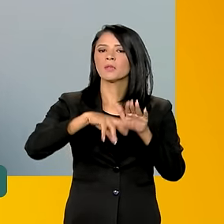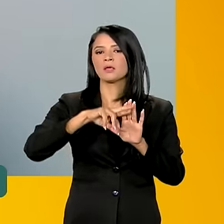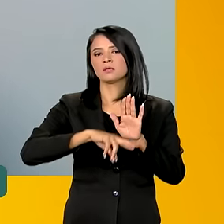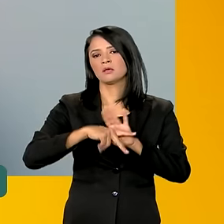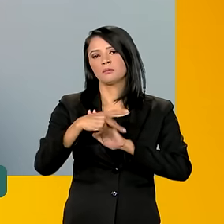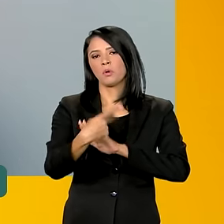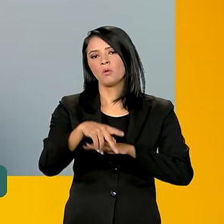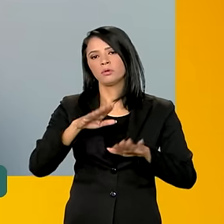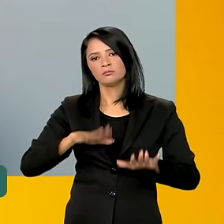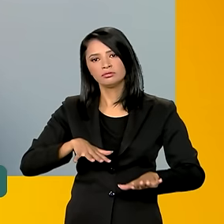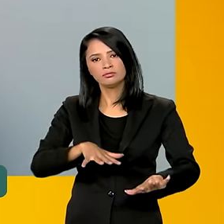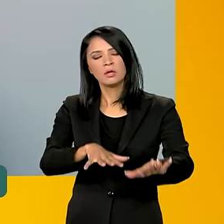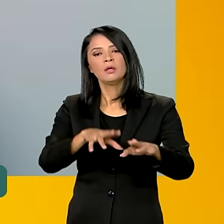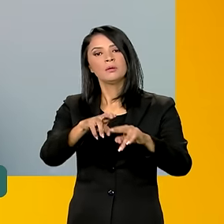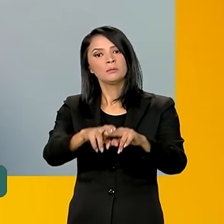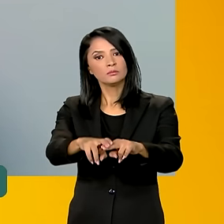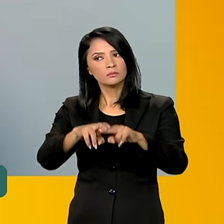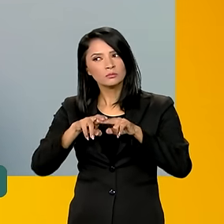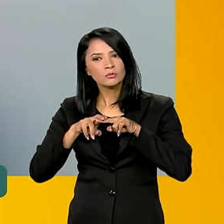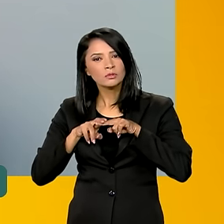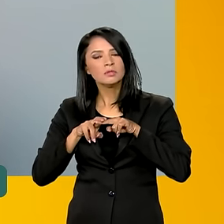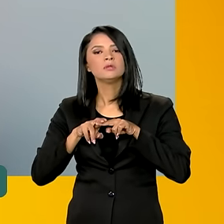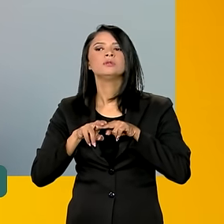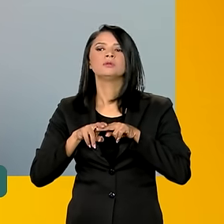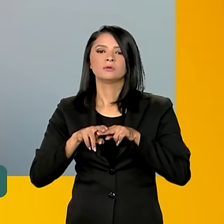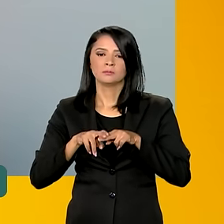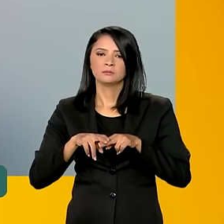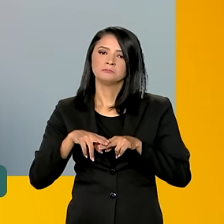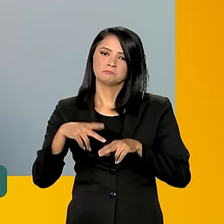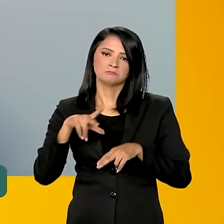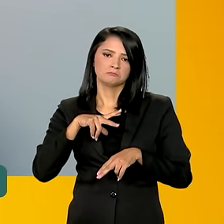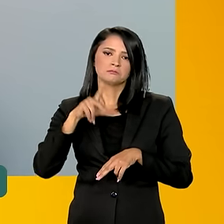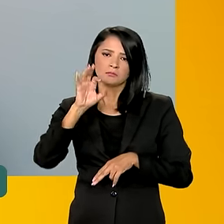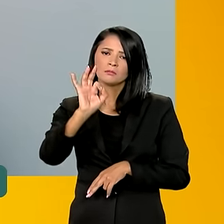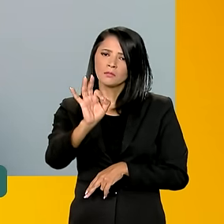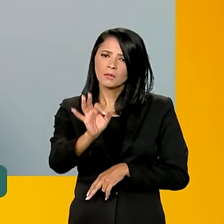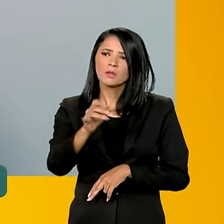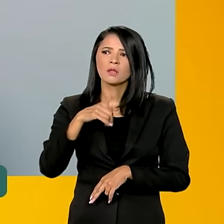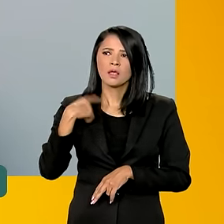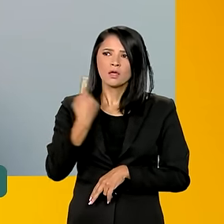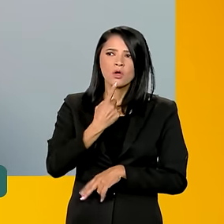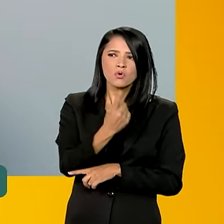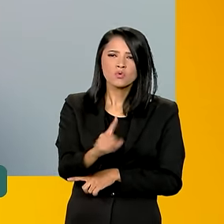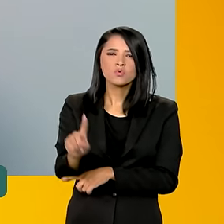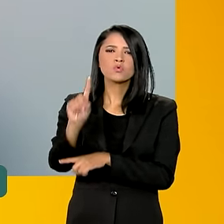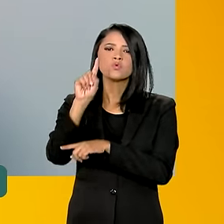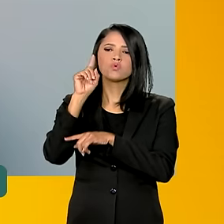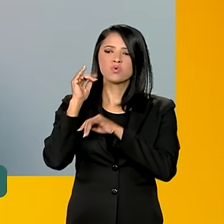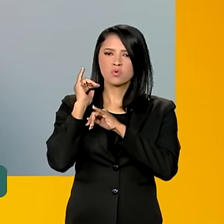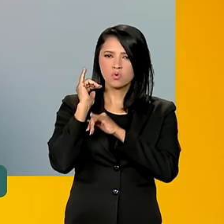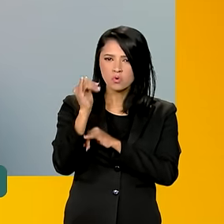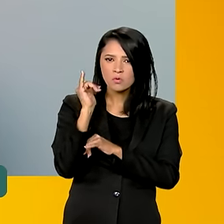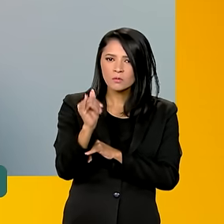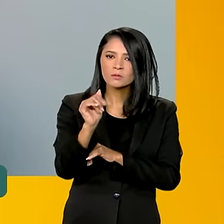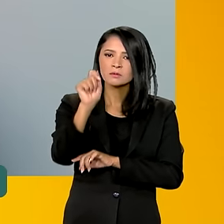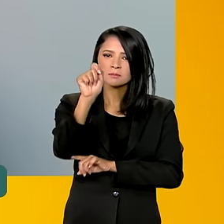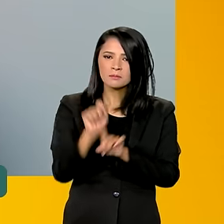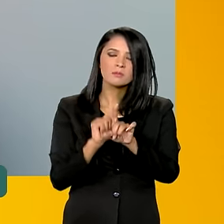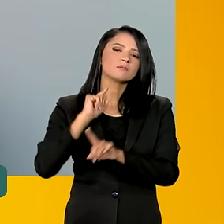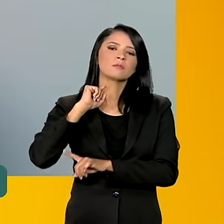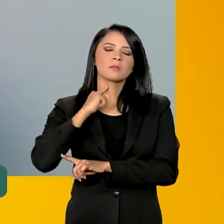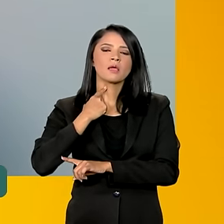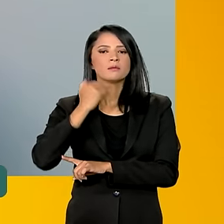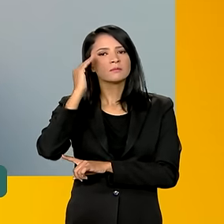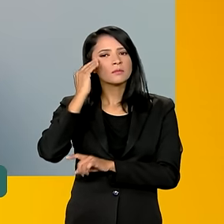trânsito. Por isso, particularmente, será nossa última ação nesse mês de maio e